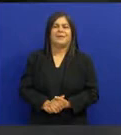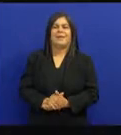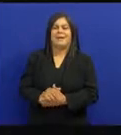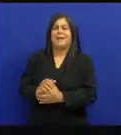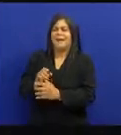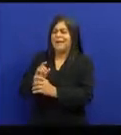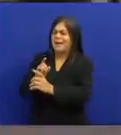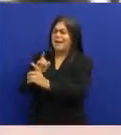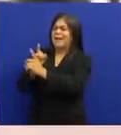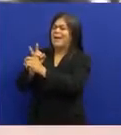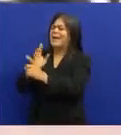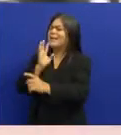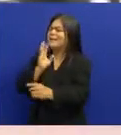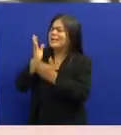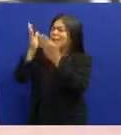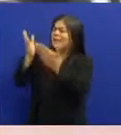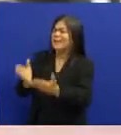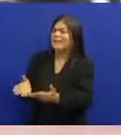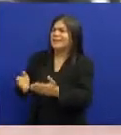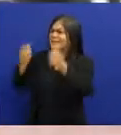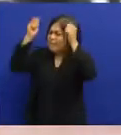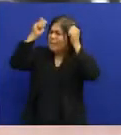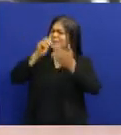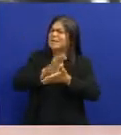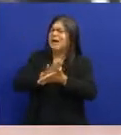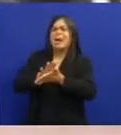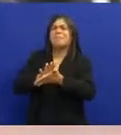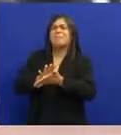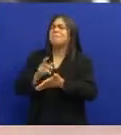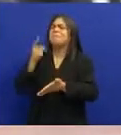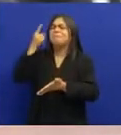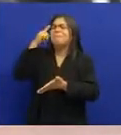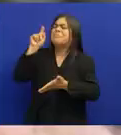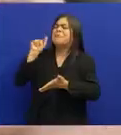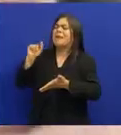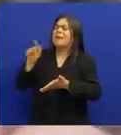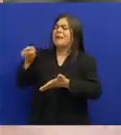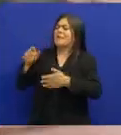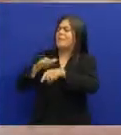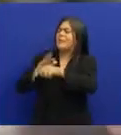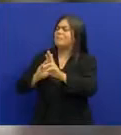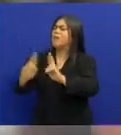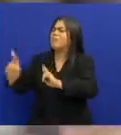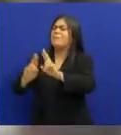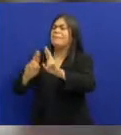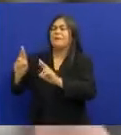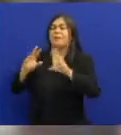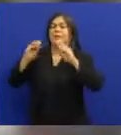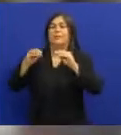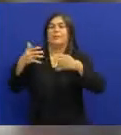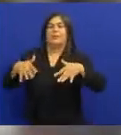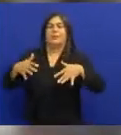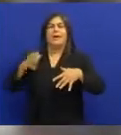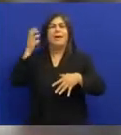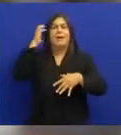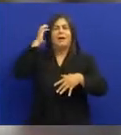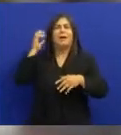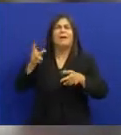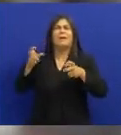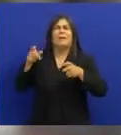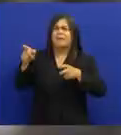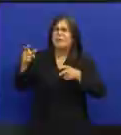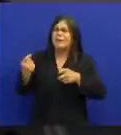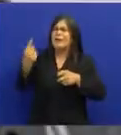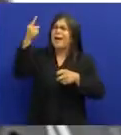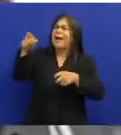Quando eu conheci o Jacques Eu nem sabia quem era Aquela figura jocosa Brincalhão Conversando bem E a noite foi que eu vi Na Rádio Boa